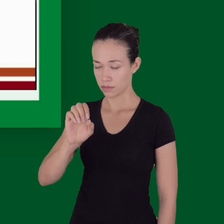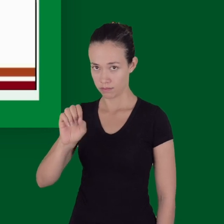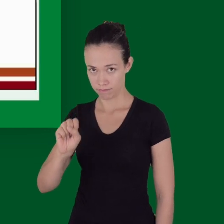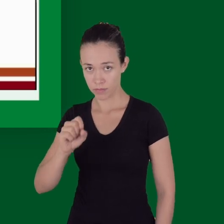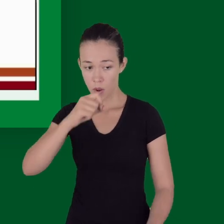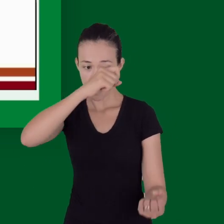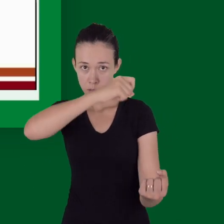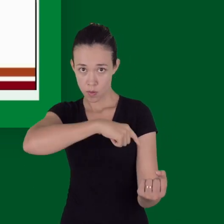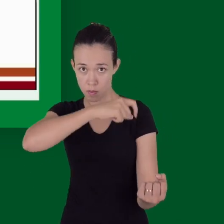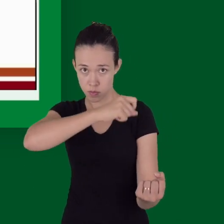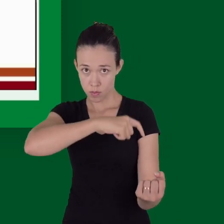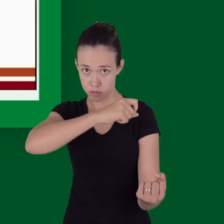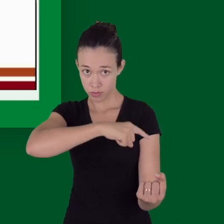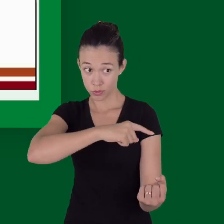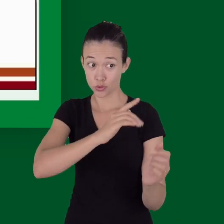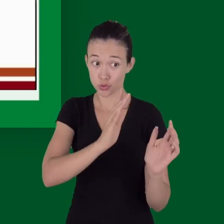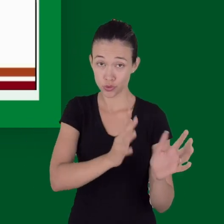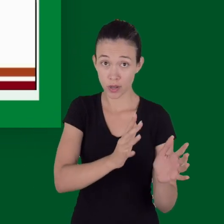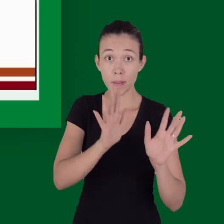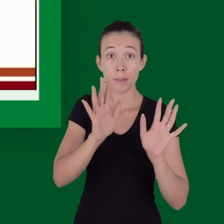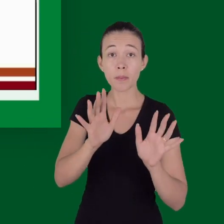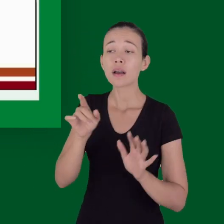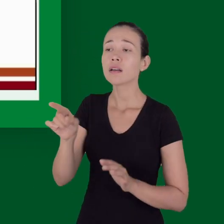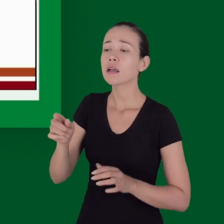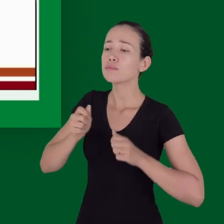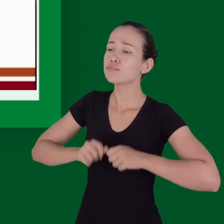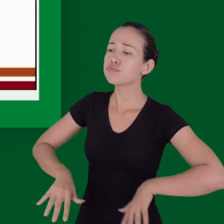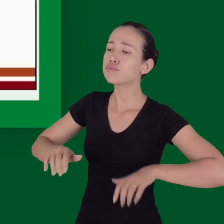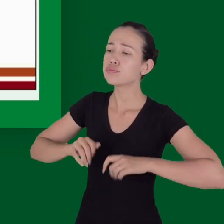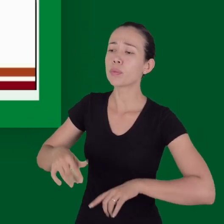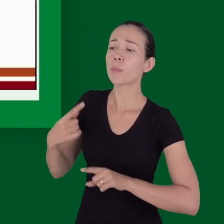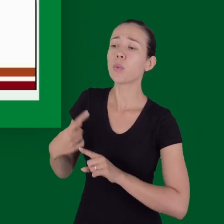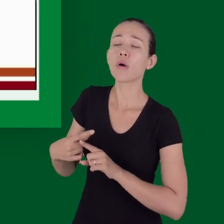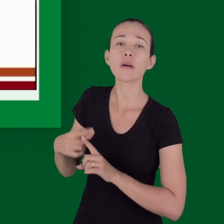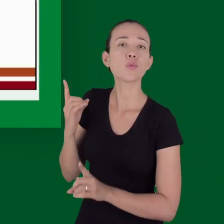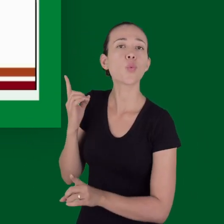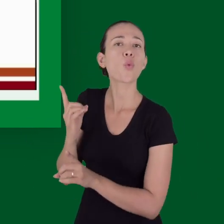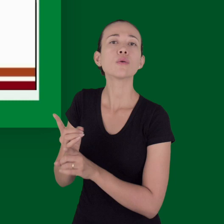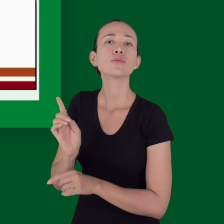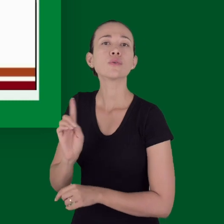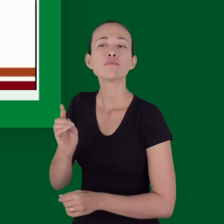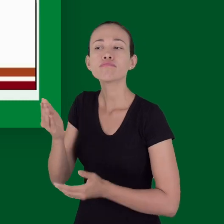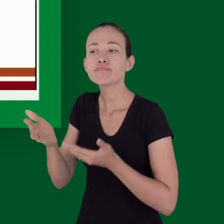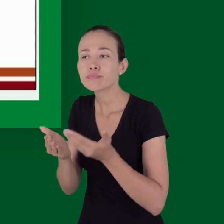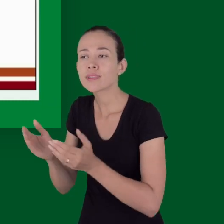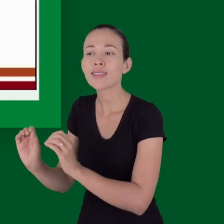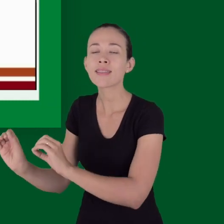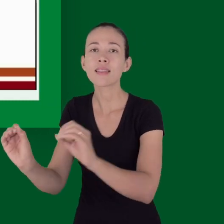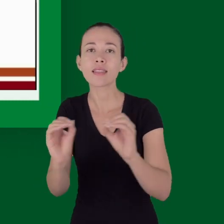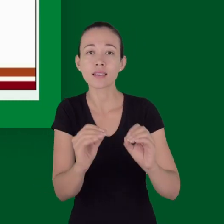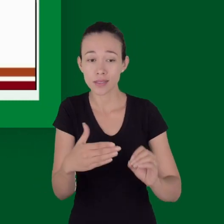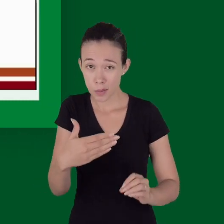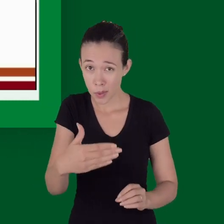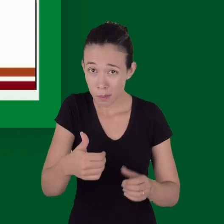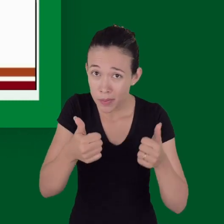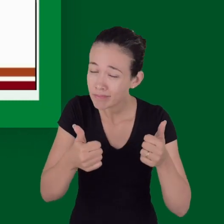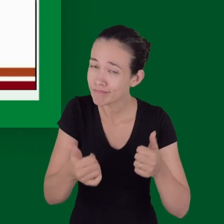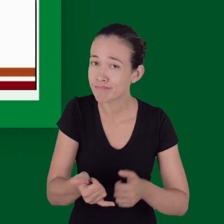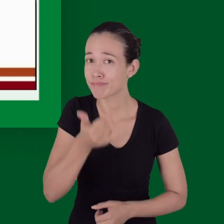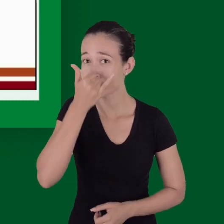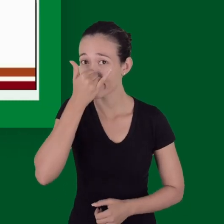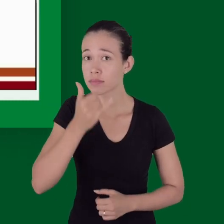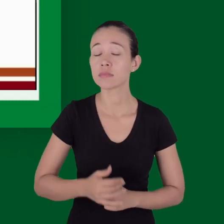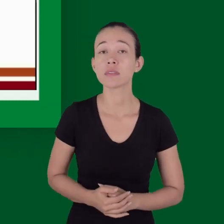cirúrgico da hemorragia e a infusão indiscriminada de cristaloides ela pode contribuir